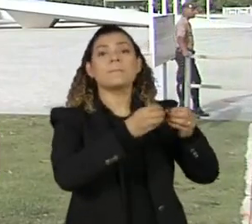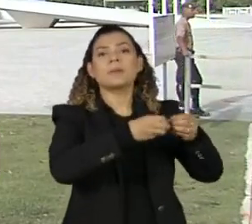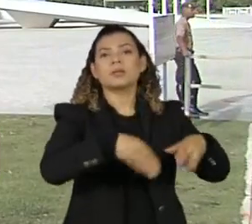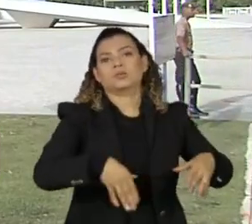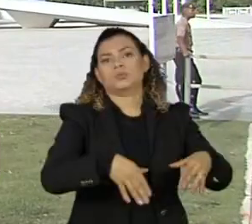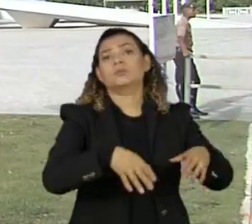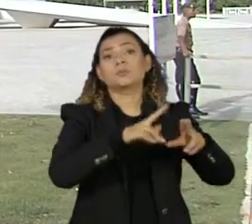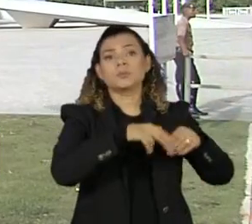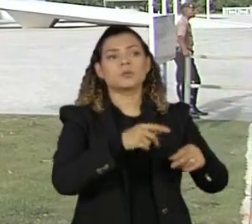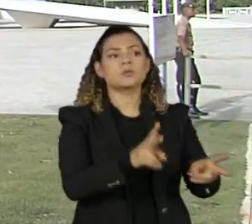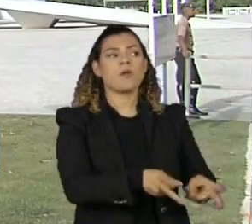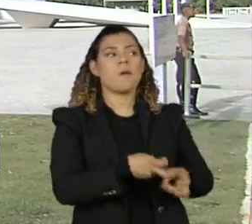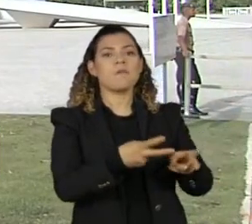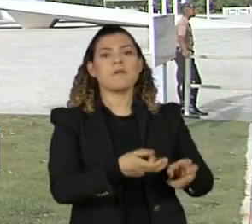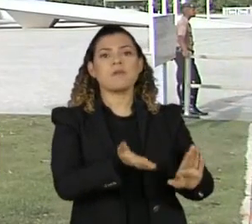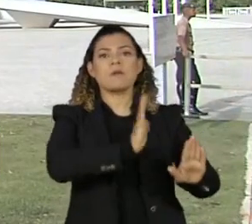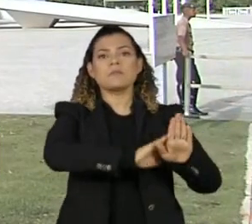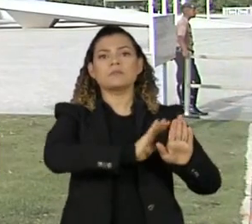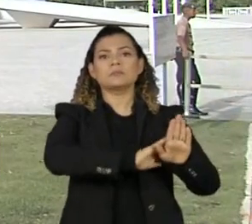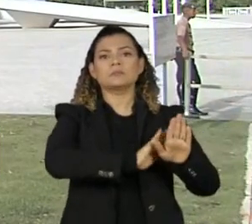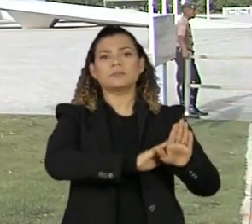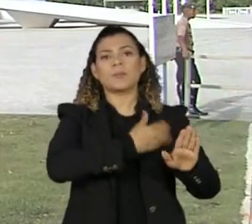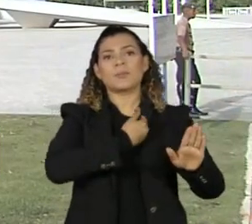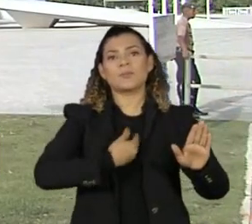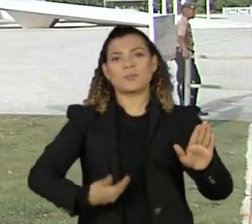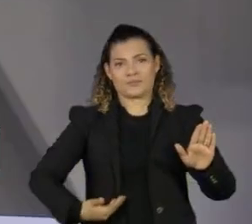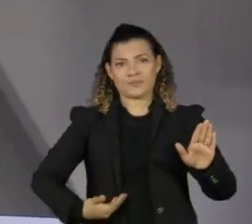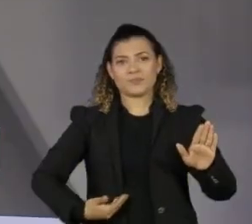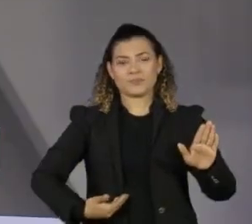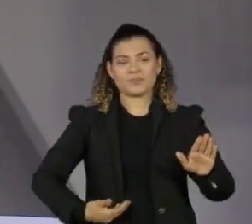resulta no enriquecimento ilícito dos agentes públicos. Obrigado. Obrigado.